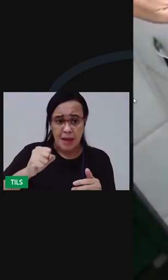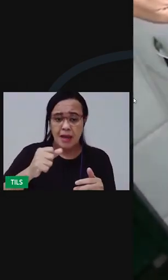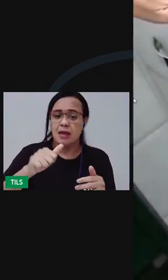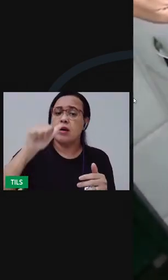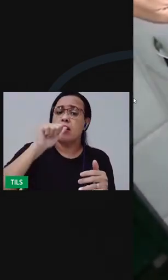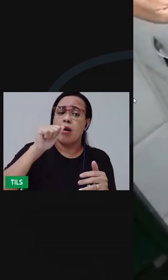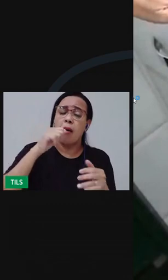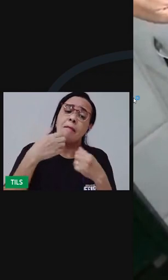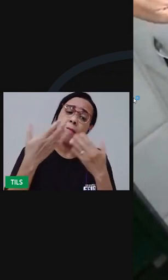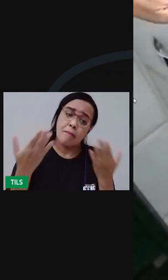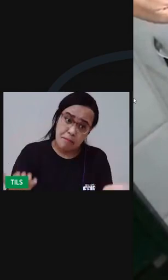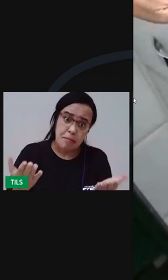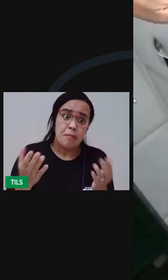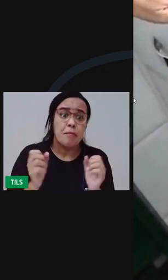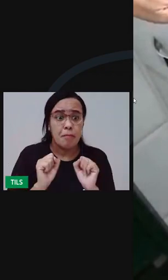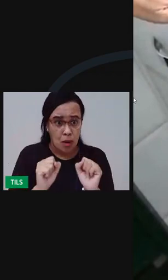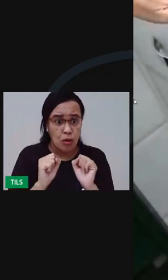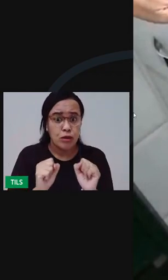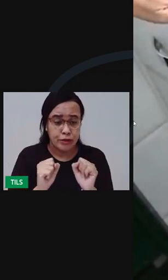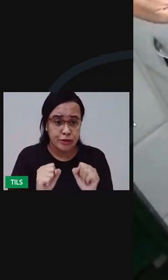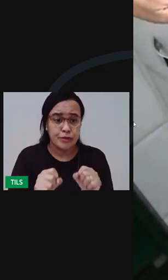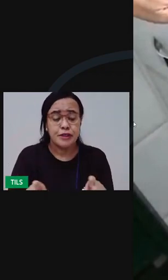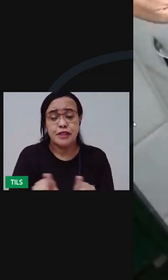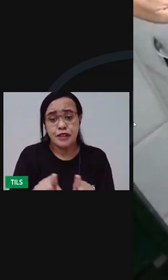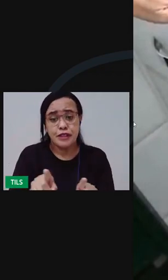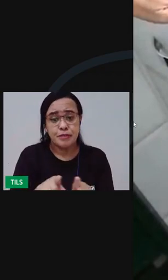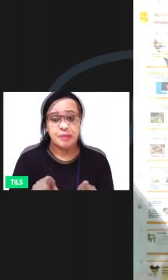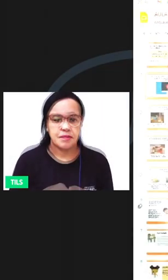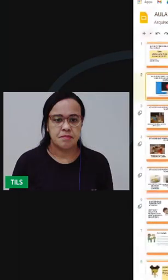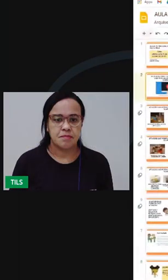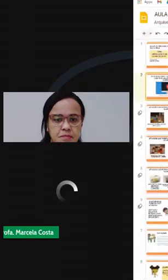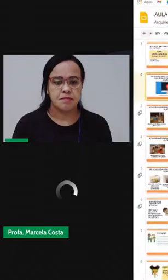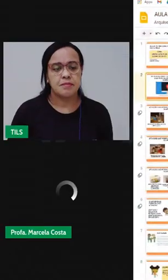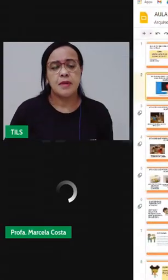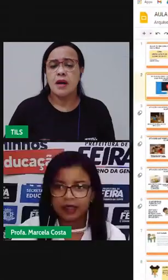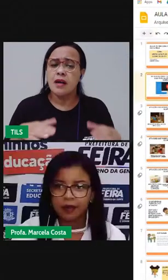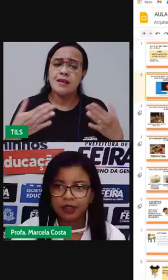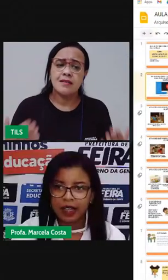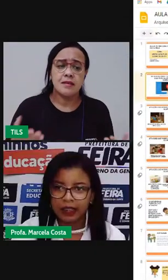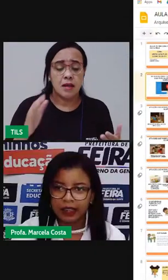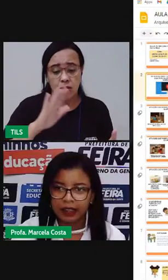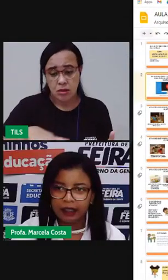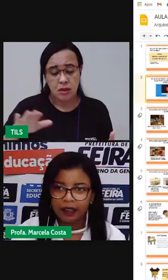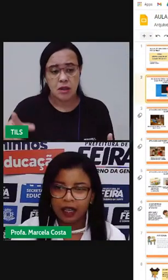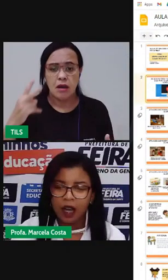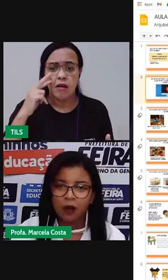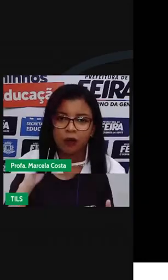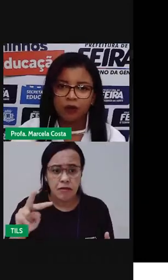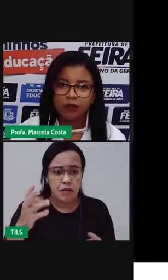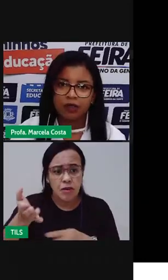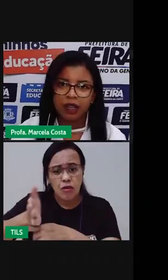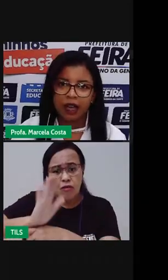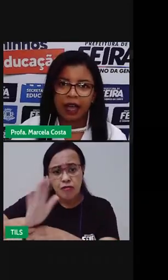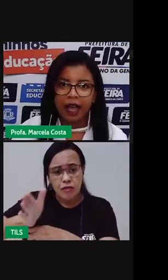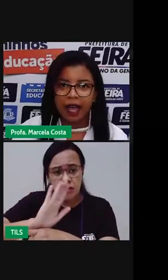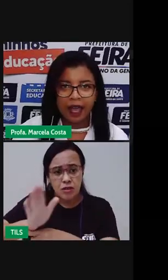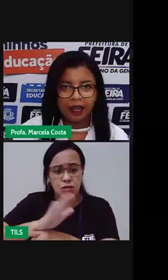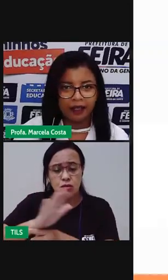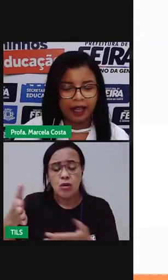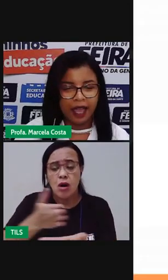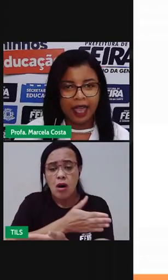que as pessoas têm, eles usam garrafa PET. Vimos ali alguns